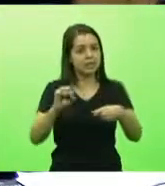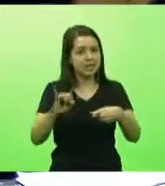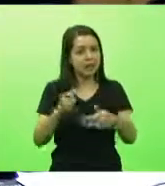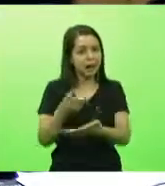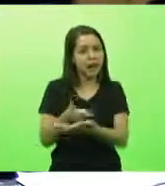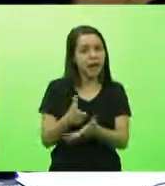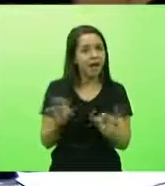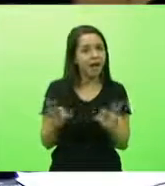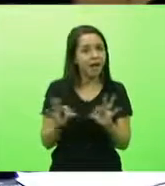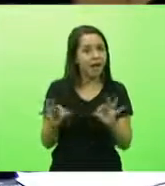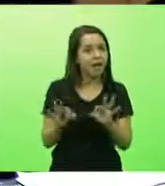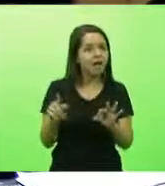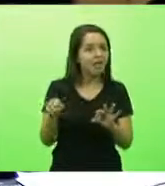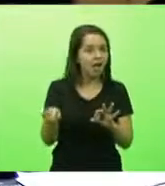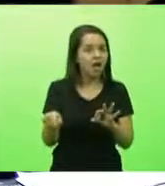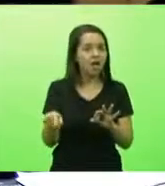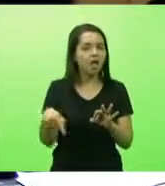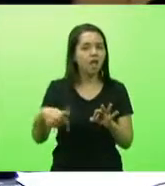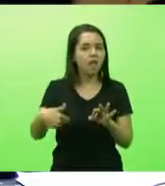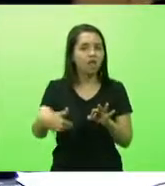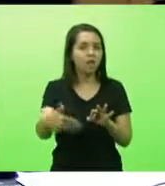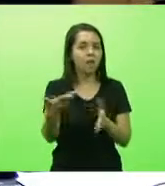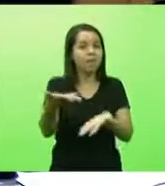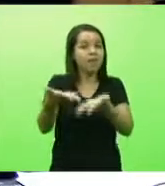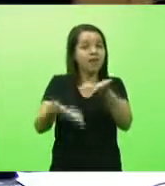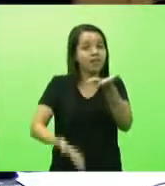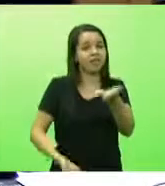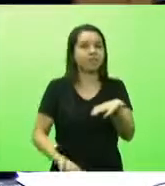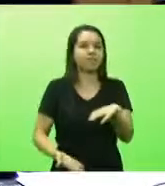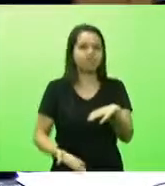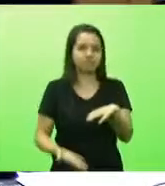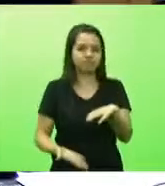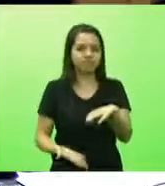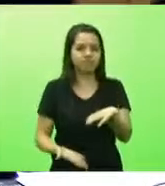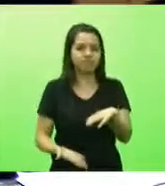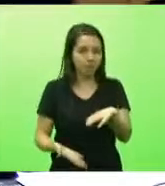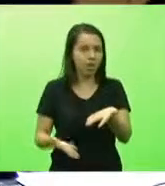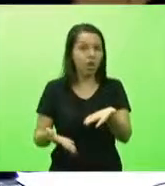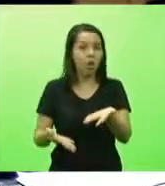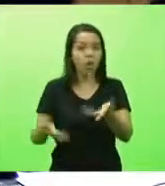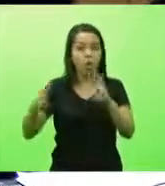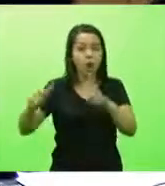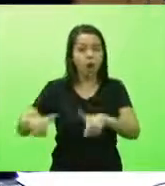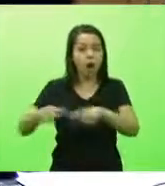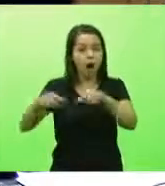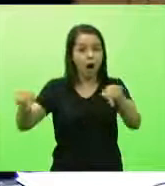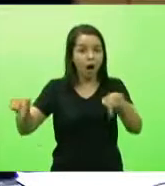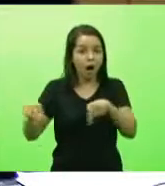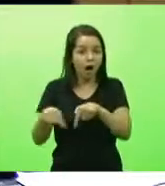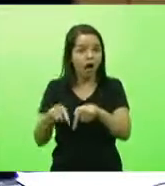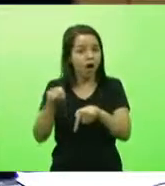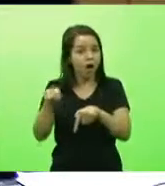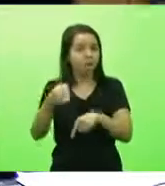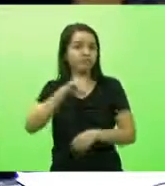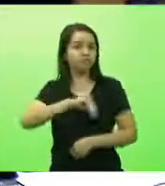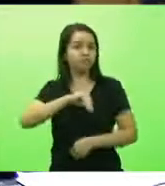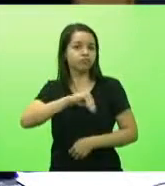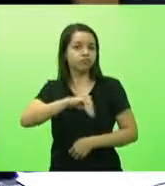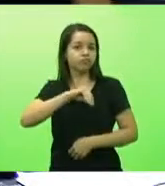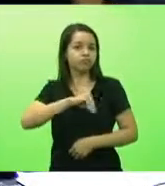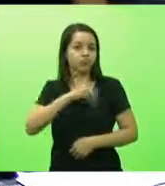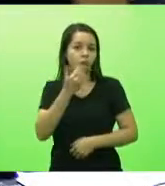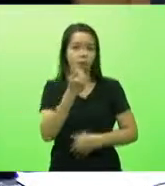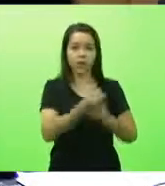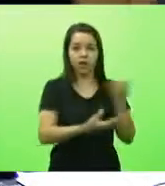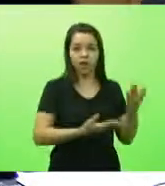ajuizado, ele vai perder aquele local onde ele consegue levar o seu pão do dia a dia para a